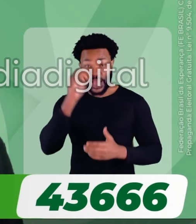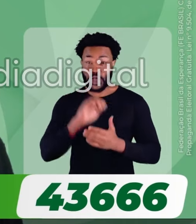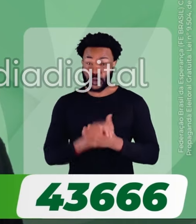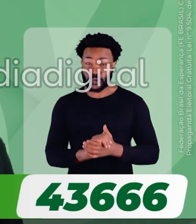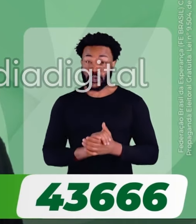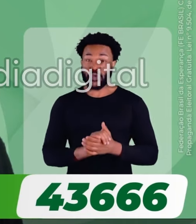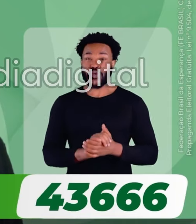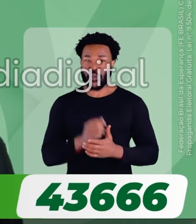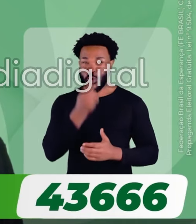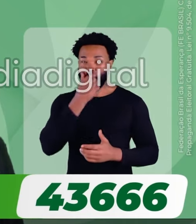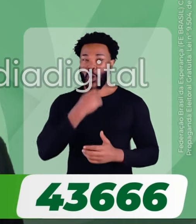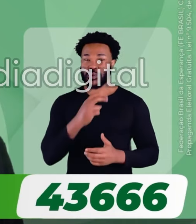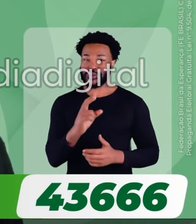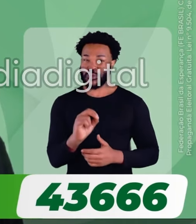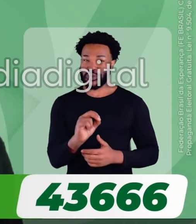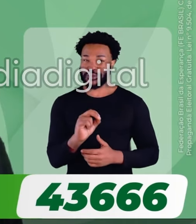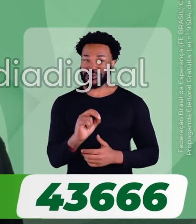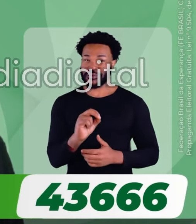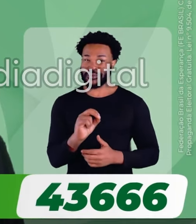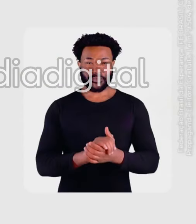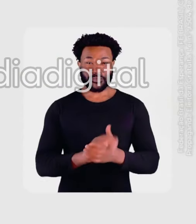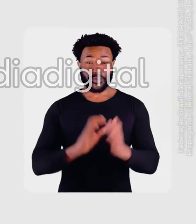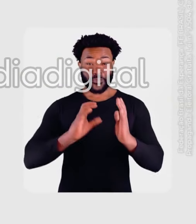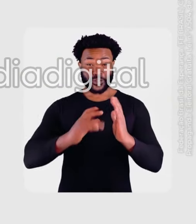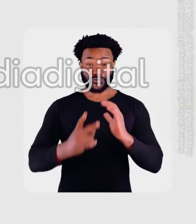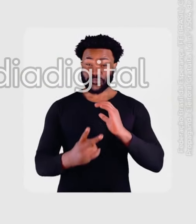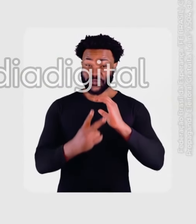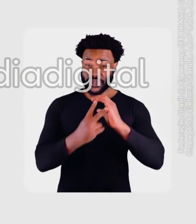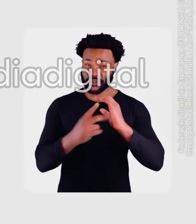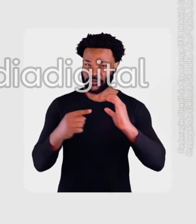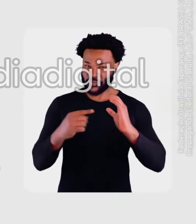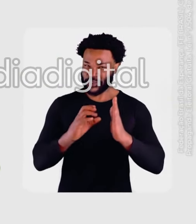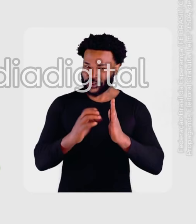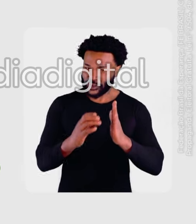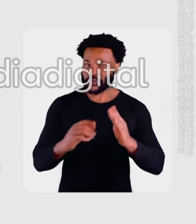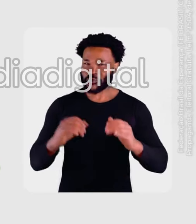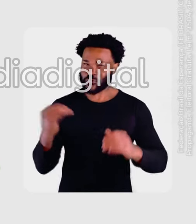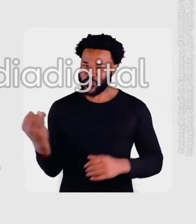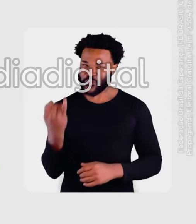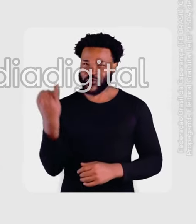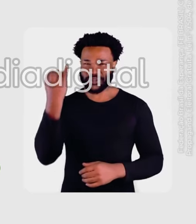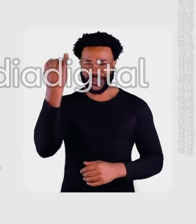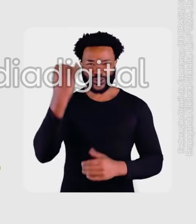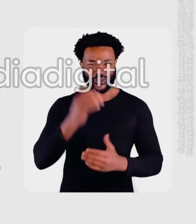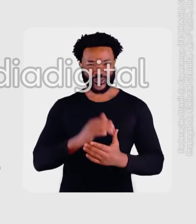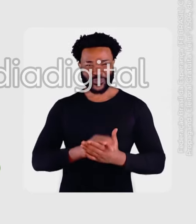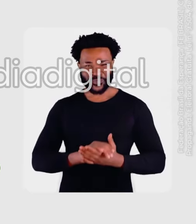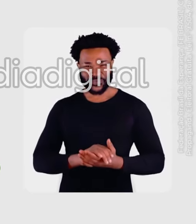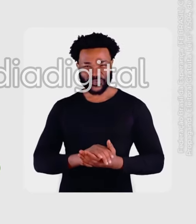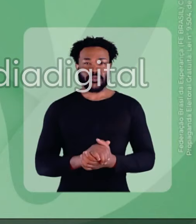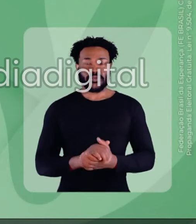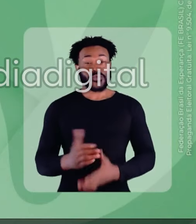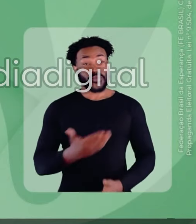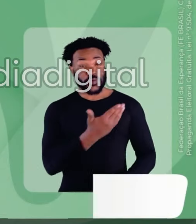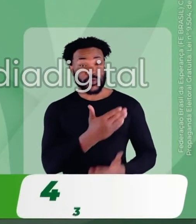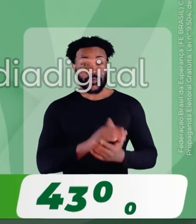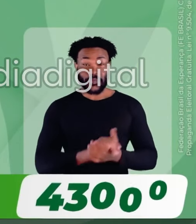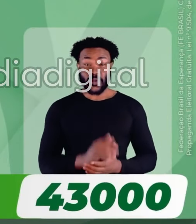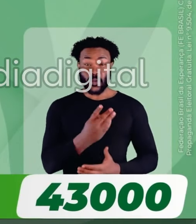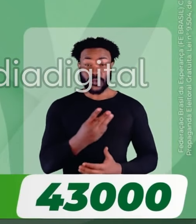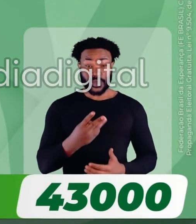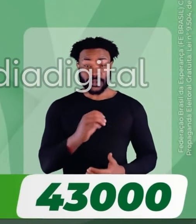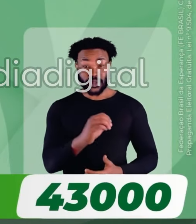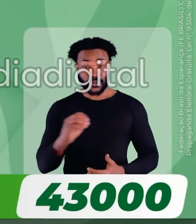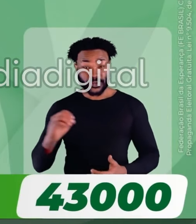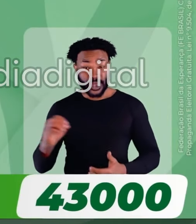prefeito é Guilherme, 50. Partido Verde. Um partido necessário. Cláudio Visoni,